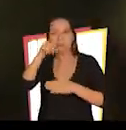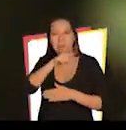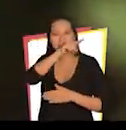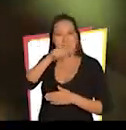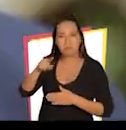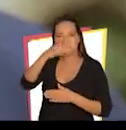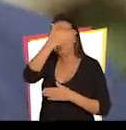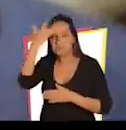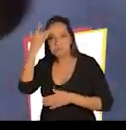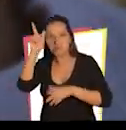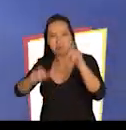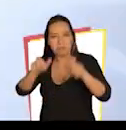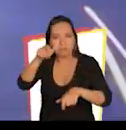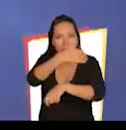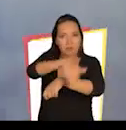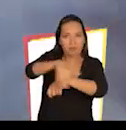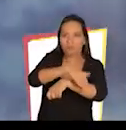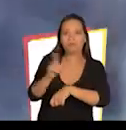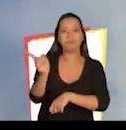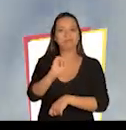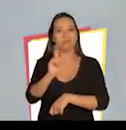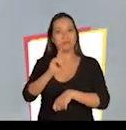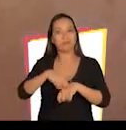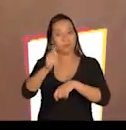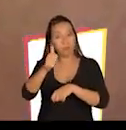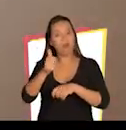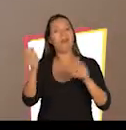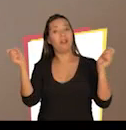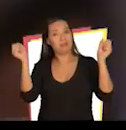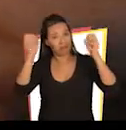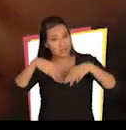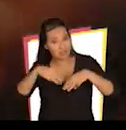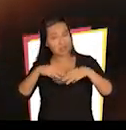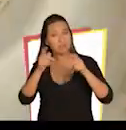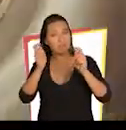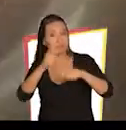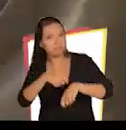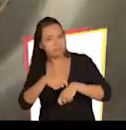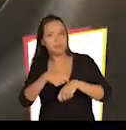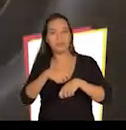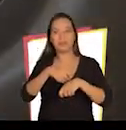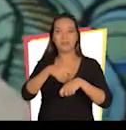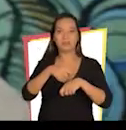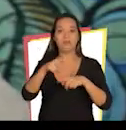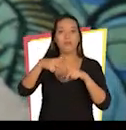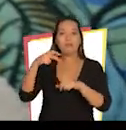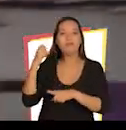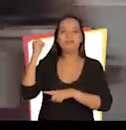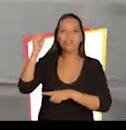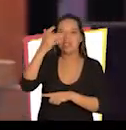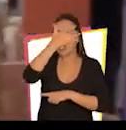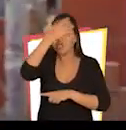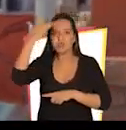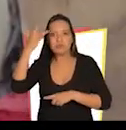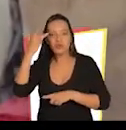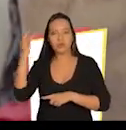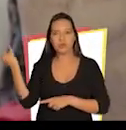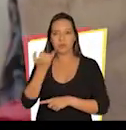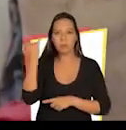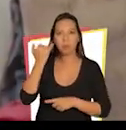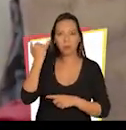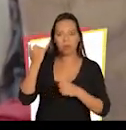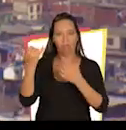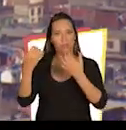que cuide melhor da gente. Sim, é possível vencer a máfia do transporte, tirar a milícia dos bairros,